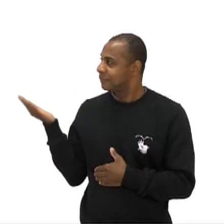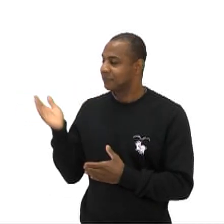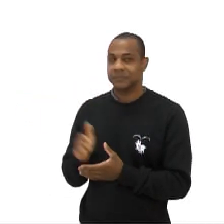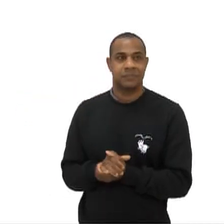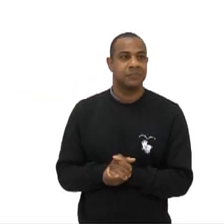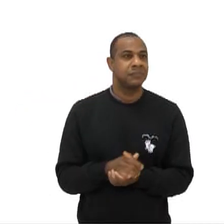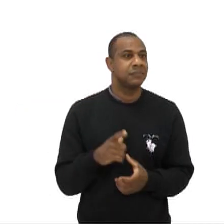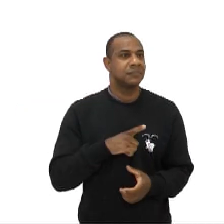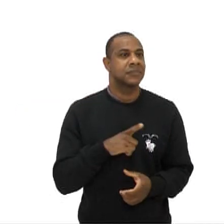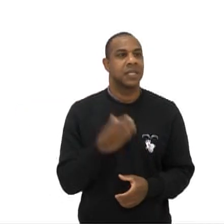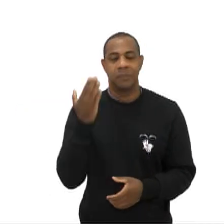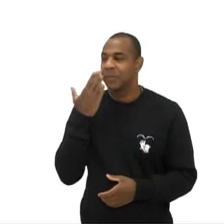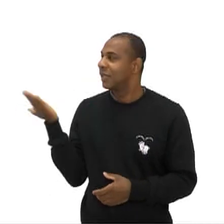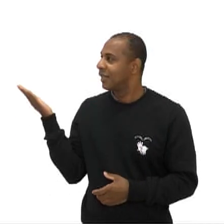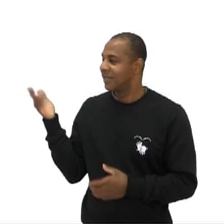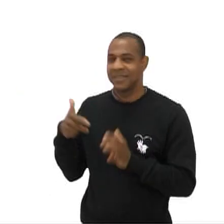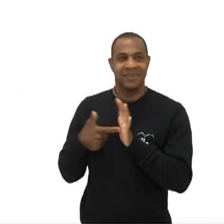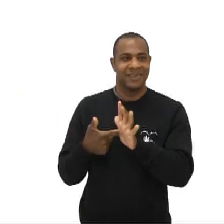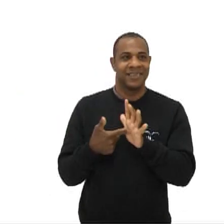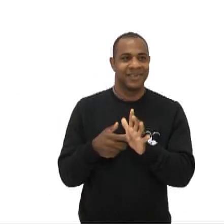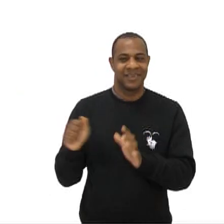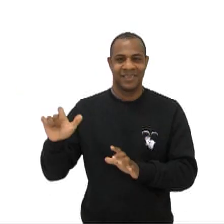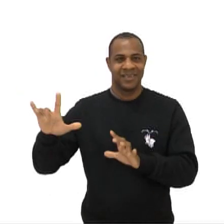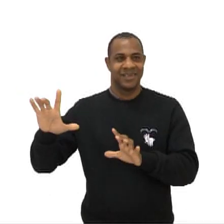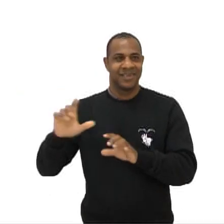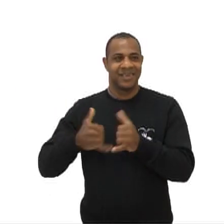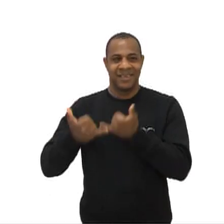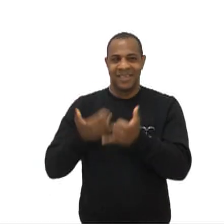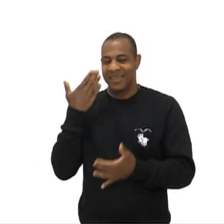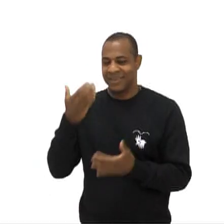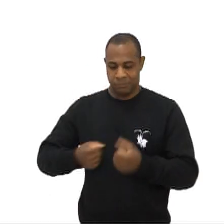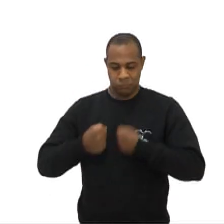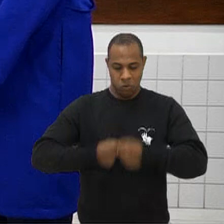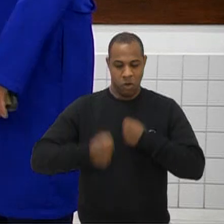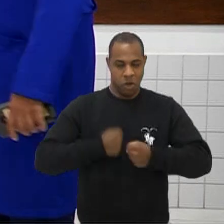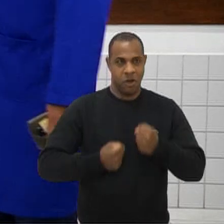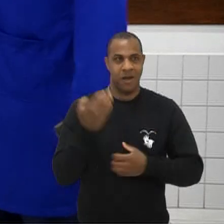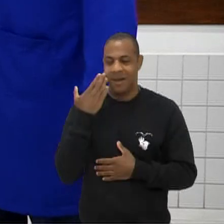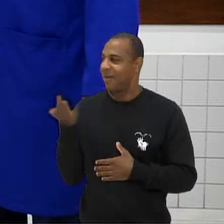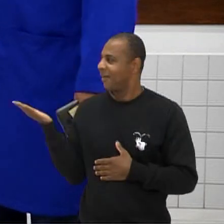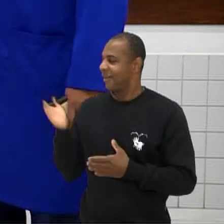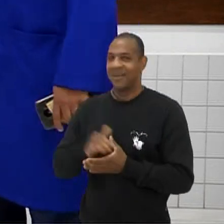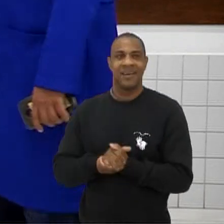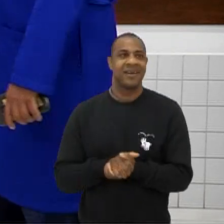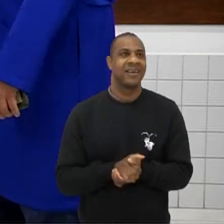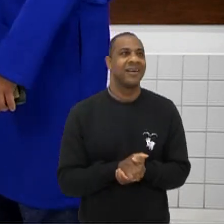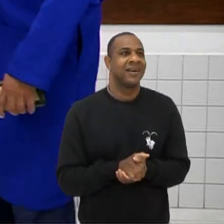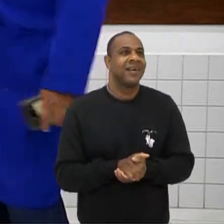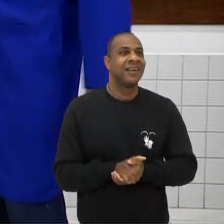Então temos aqui Um gif que mostra Então toda a potência muscular E explosão que temos ali E o cara sai zoando ainda